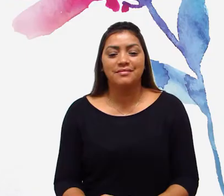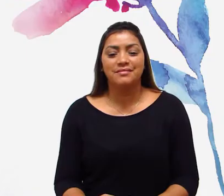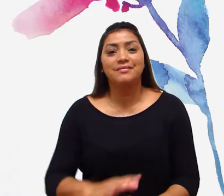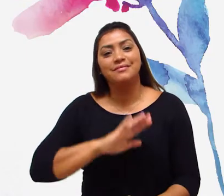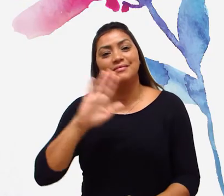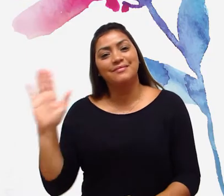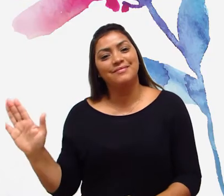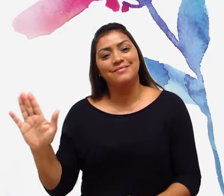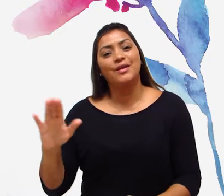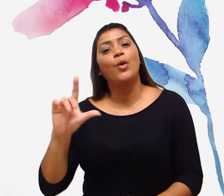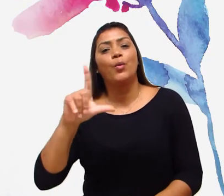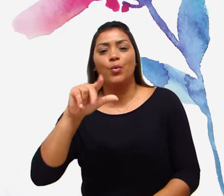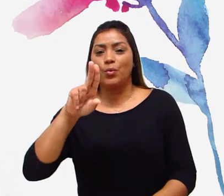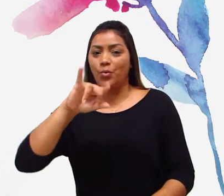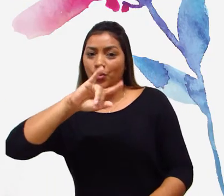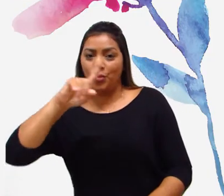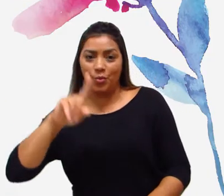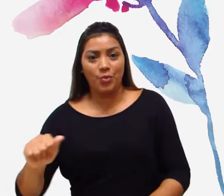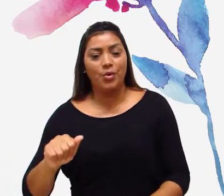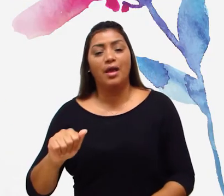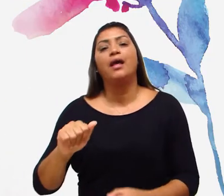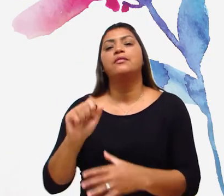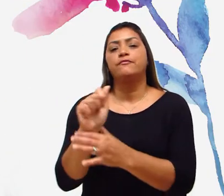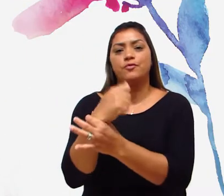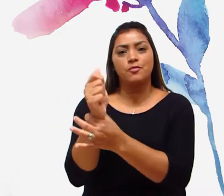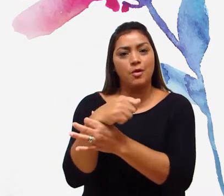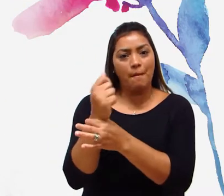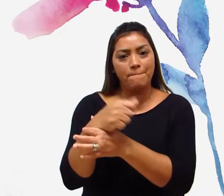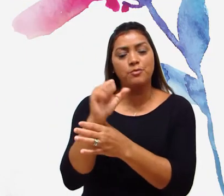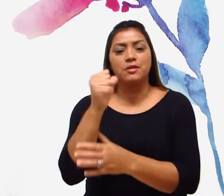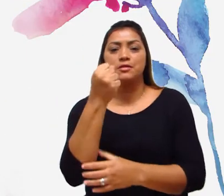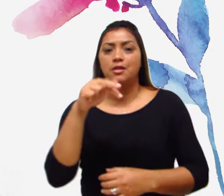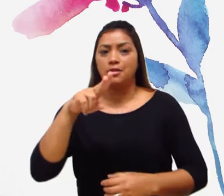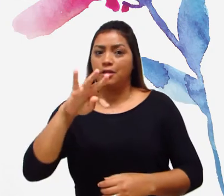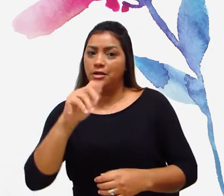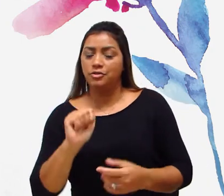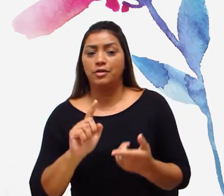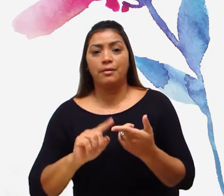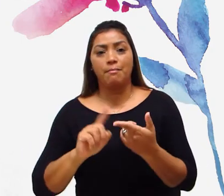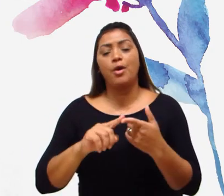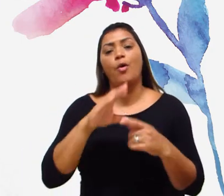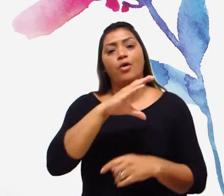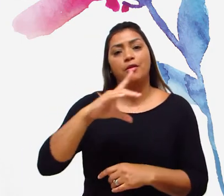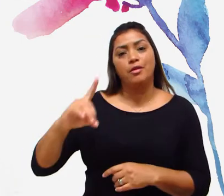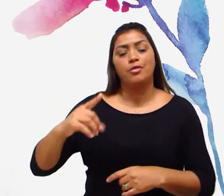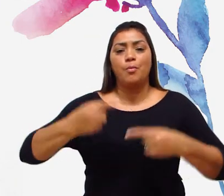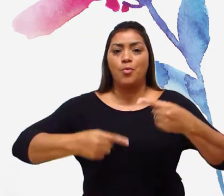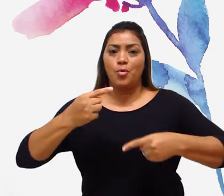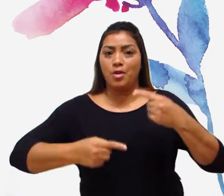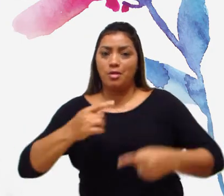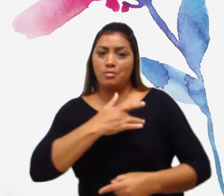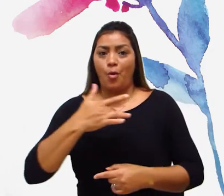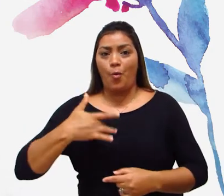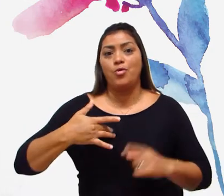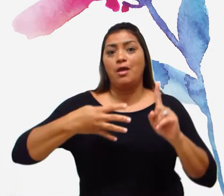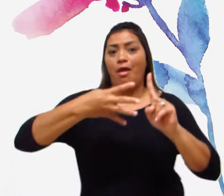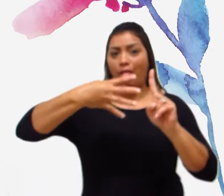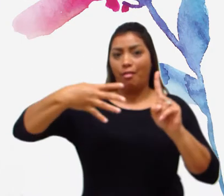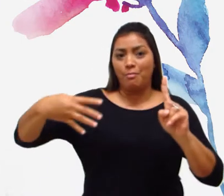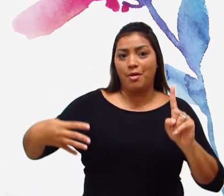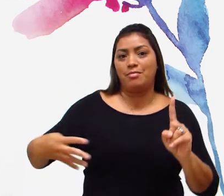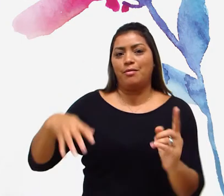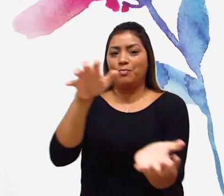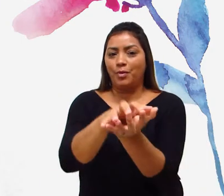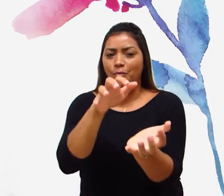Olá, sou Luiz Valério, fisioterapeuta e sanitarista e estou coordenador da política de saúde LGBT do estado de Pernambuco.